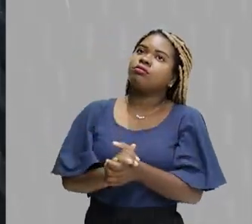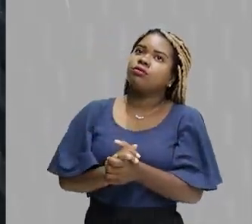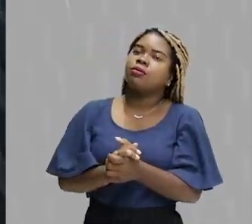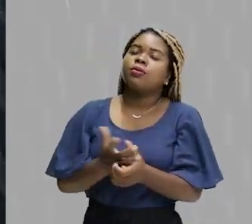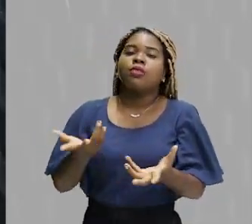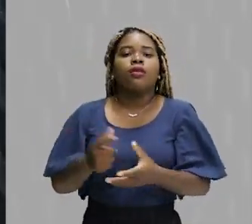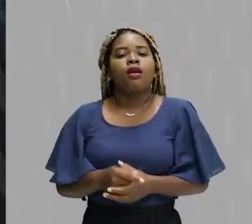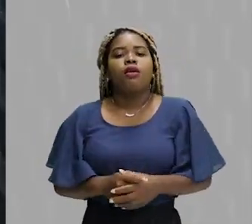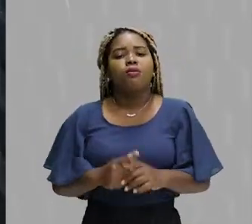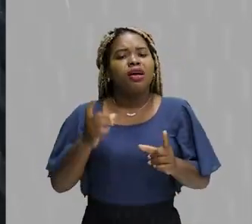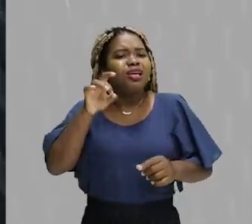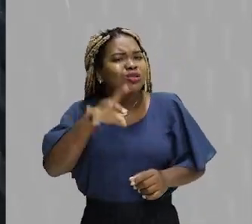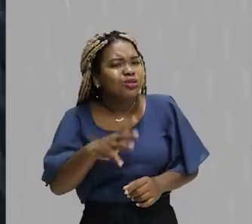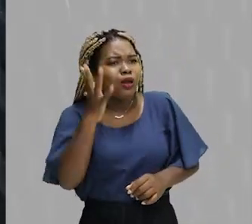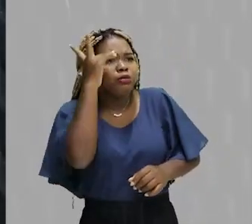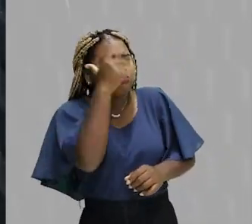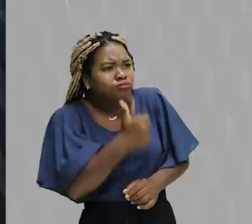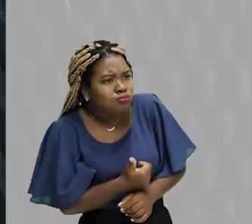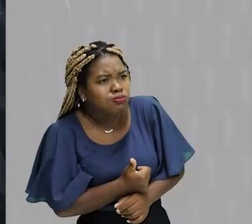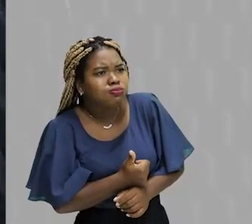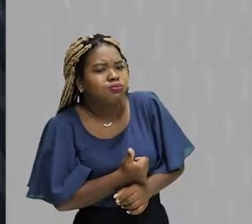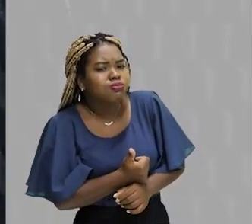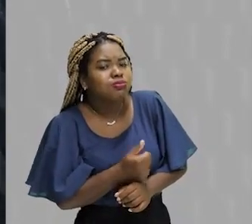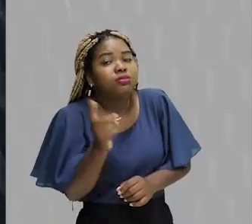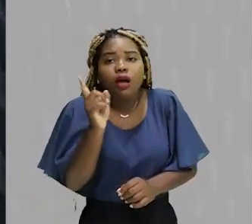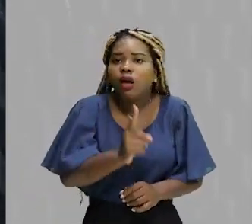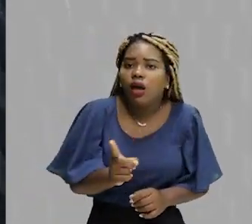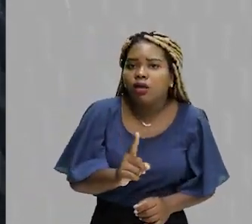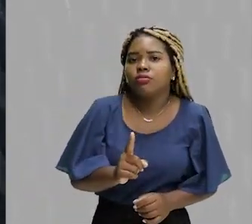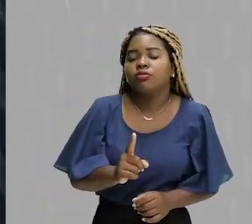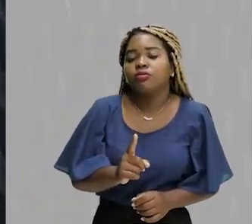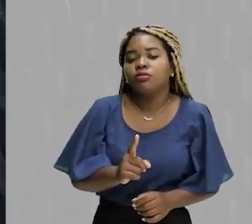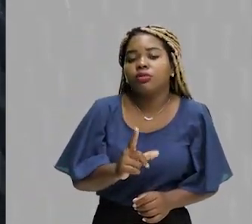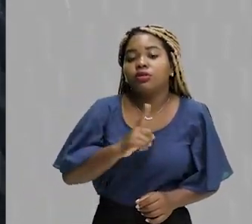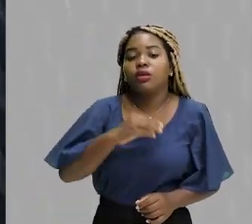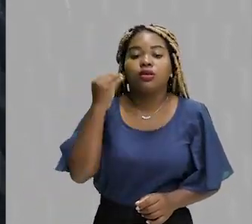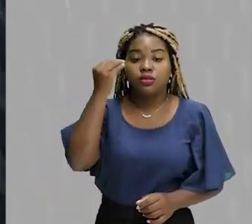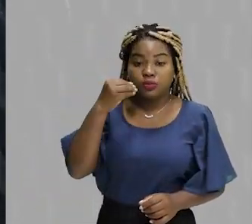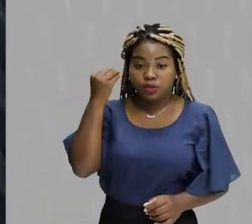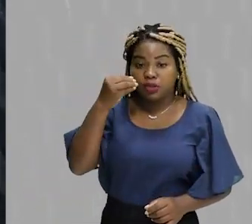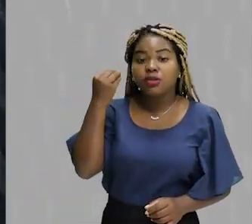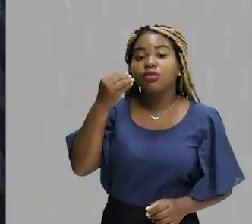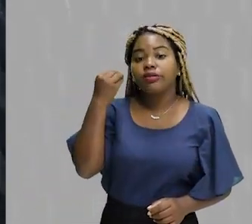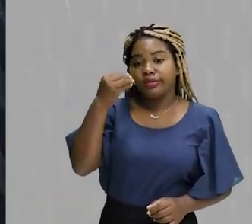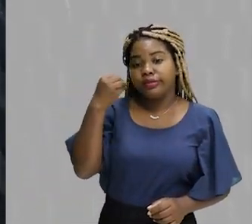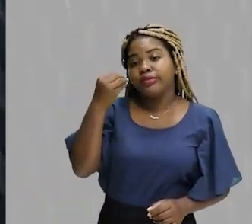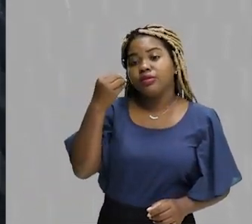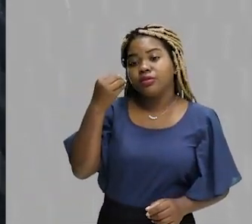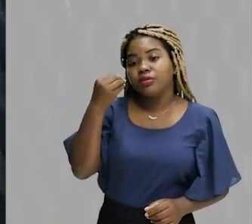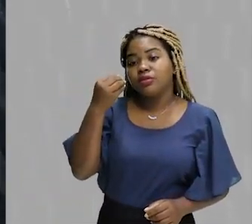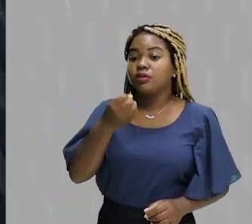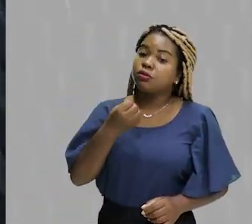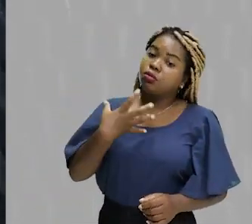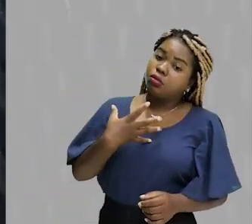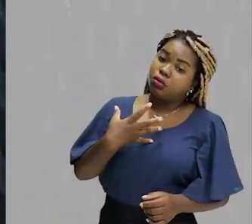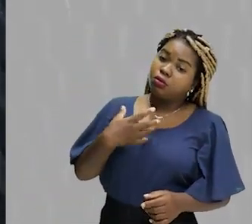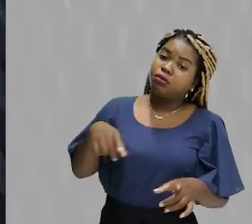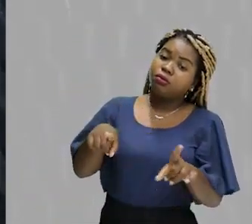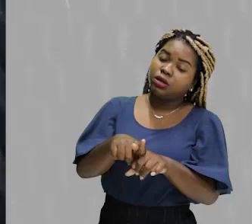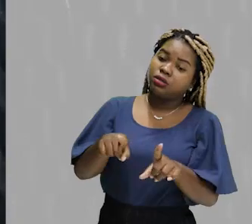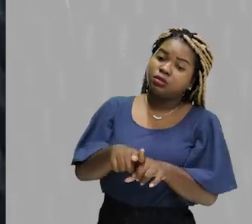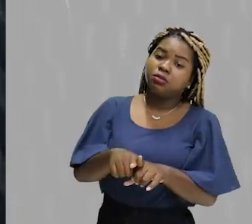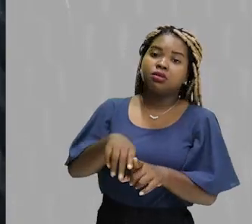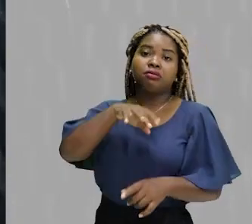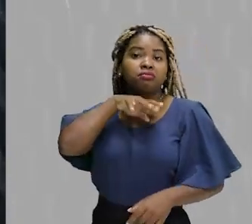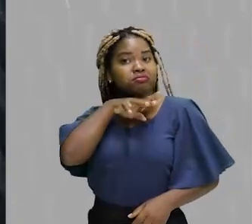Bom, gente, não é só beleza. Existe a experiência do agradável, que a gente chama de belo, mas tem a experiência do desagradável também.